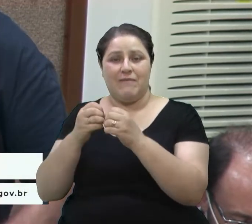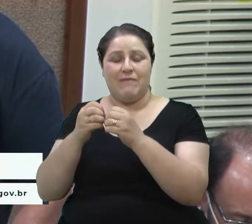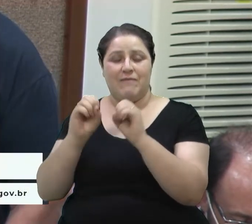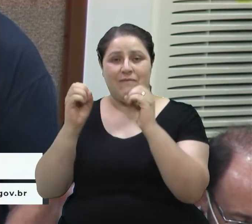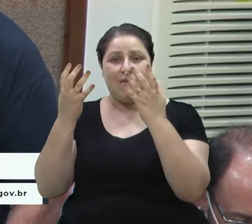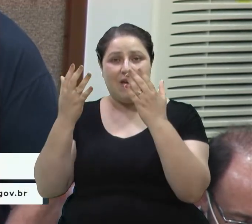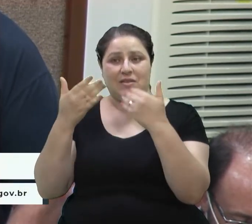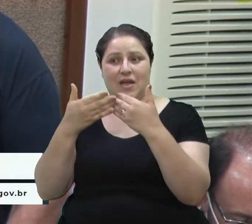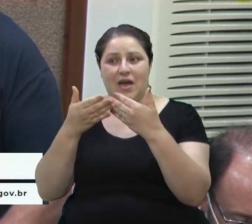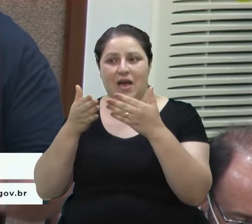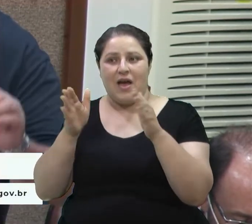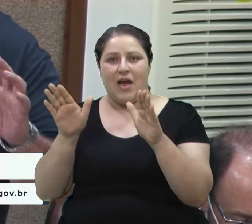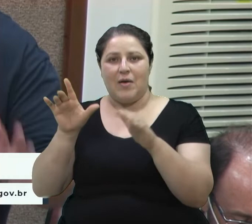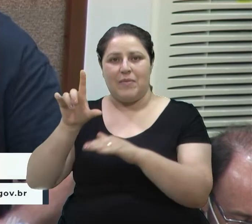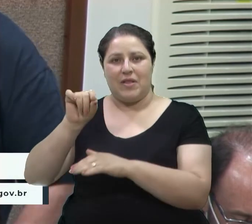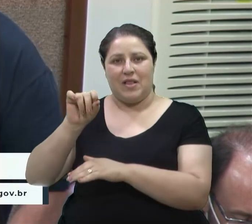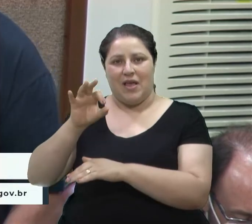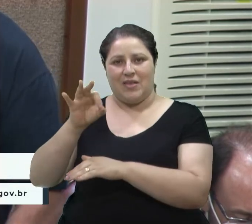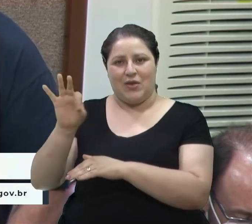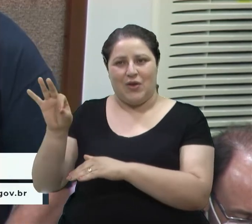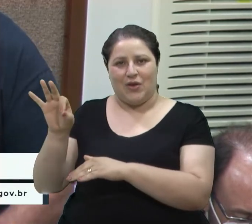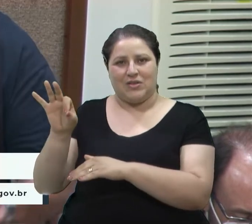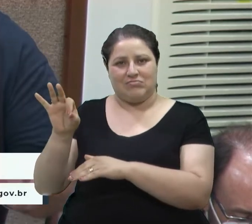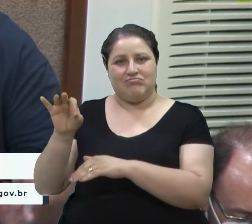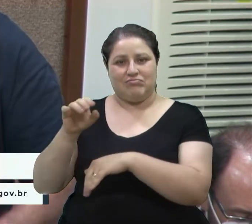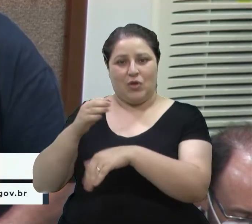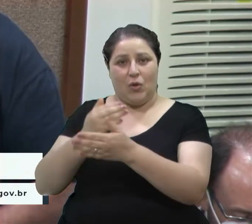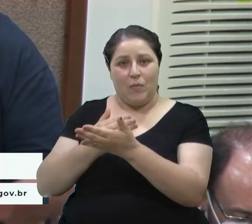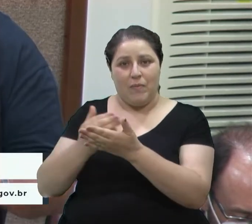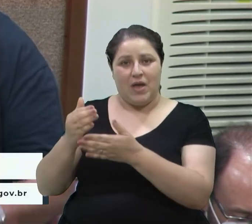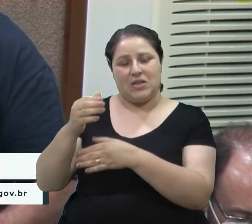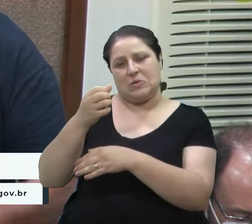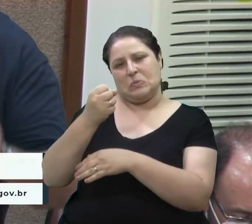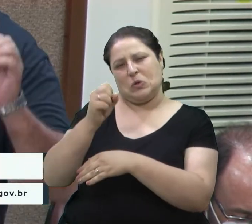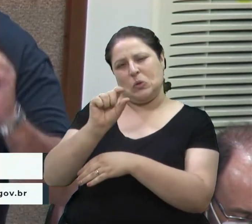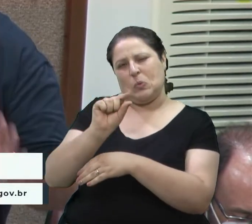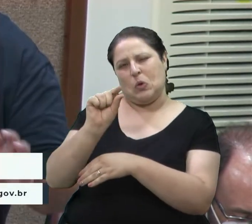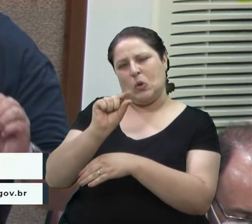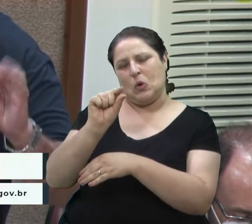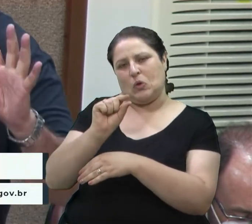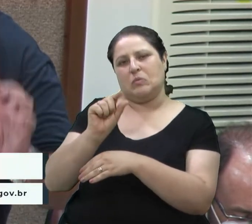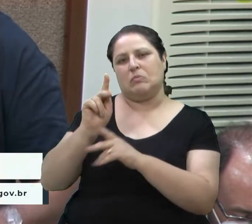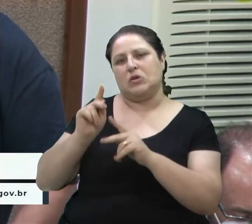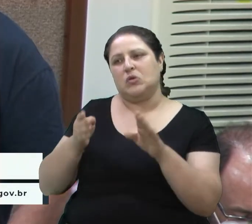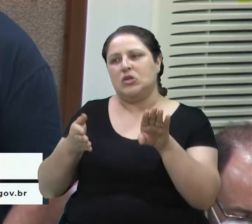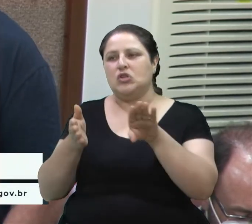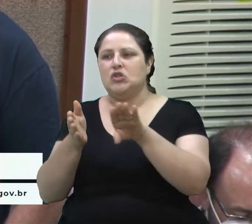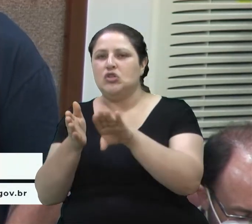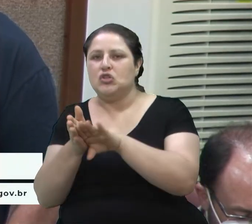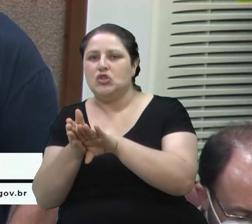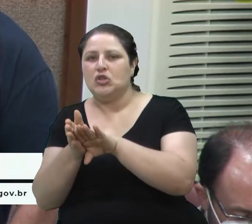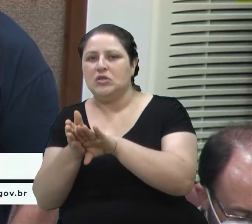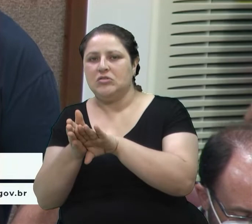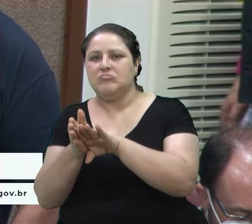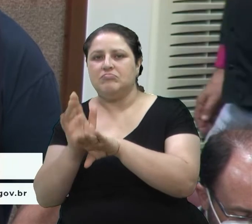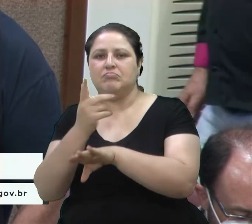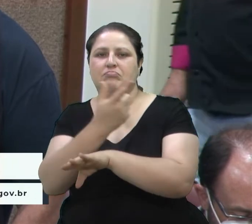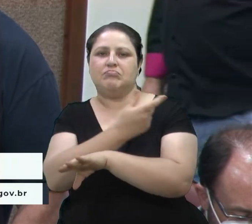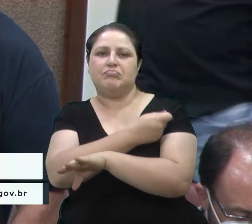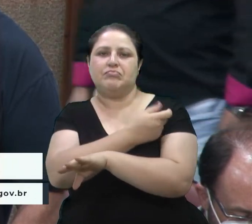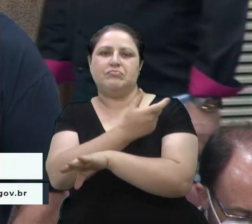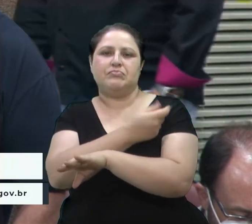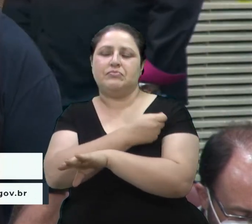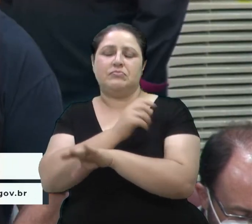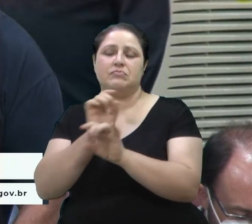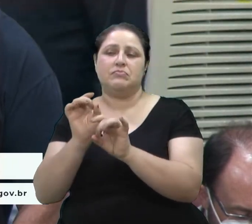pavilhões às 10 horas, que a partir das 9 horas, 8 e pouco, pessoas que cheguem e não precisem, a vacinação esteja lá para